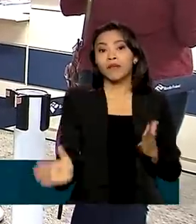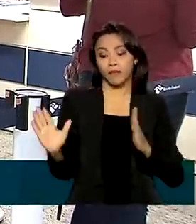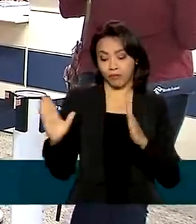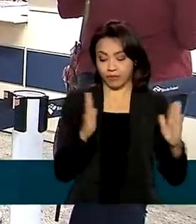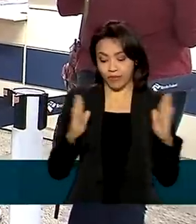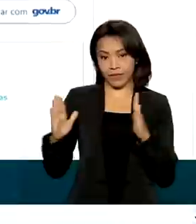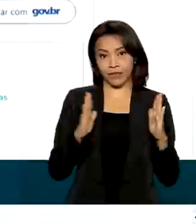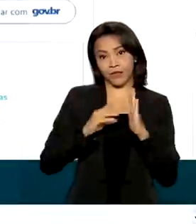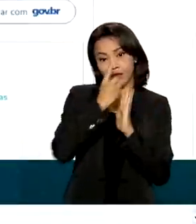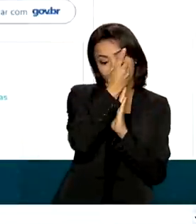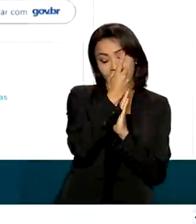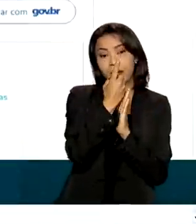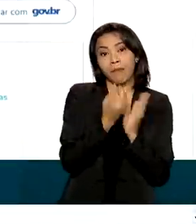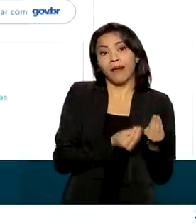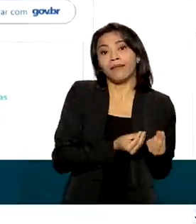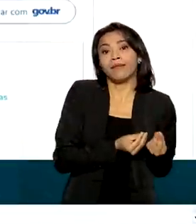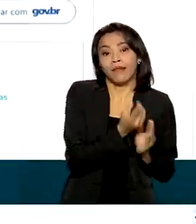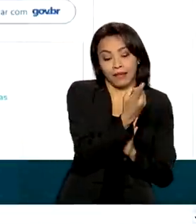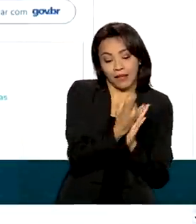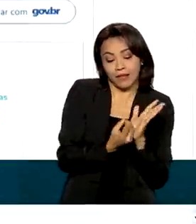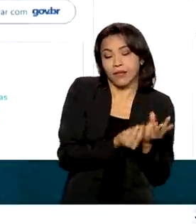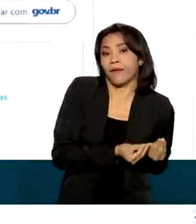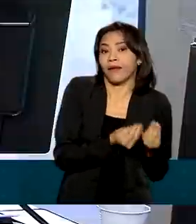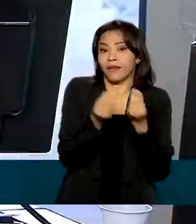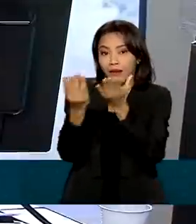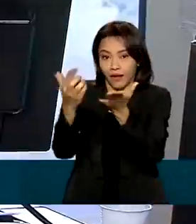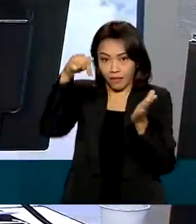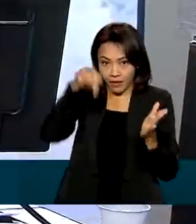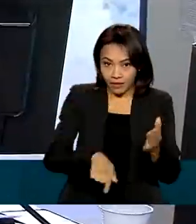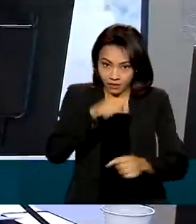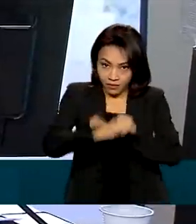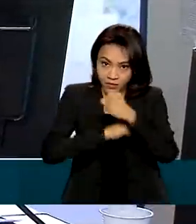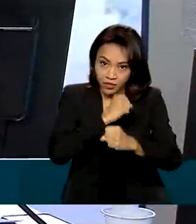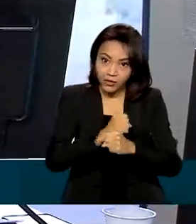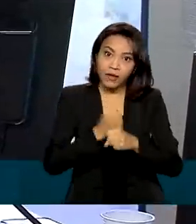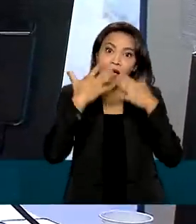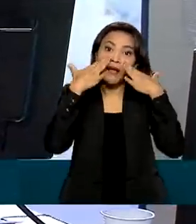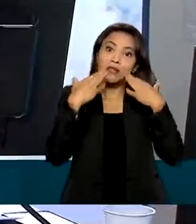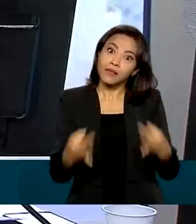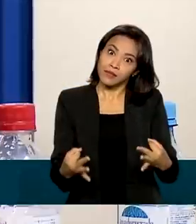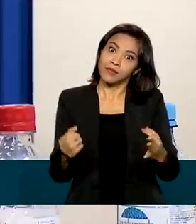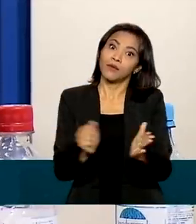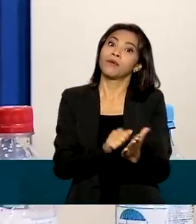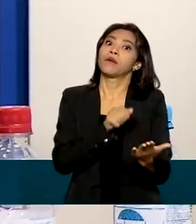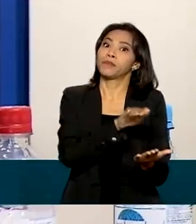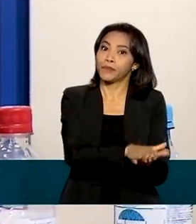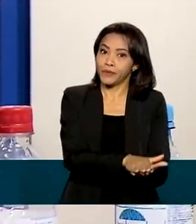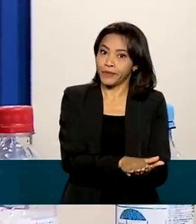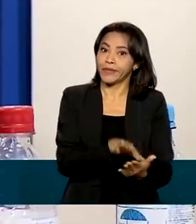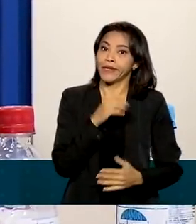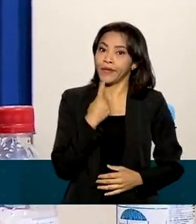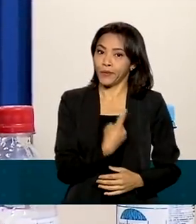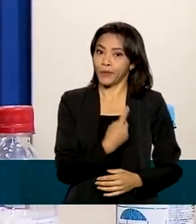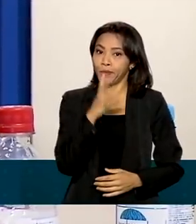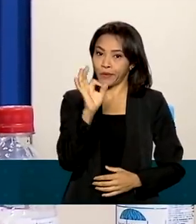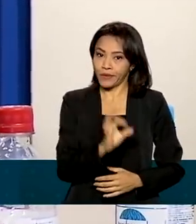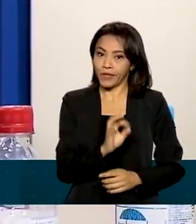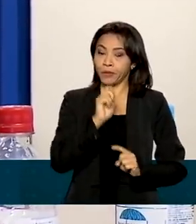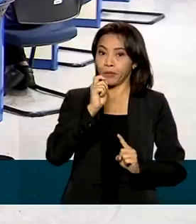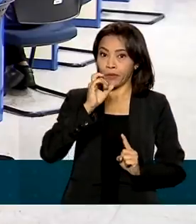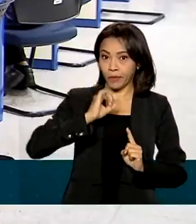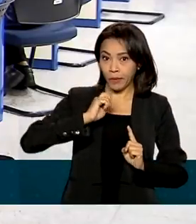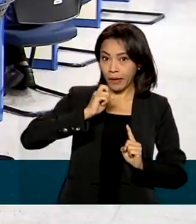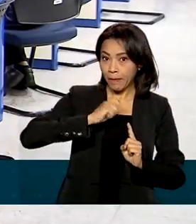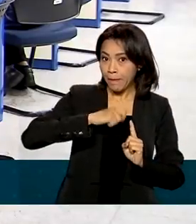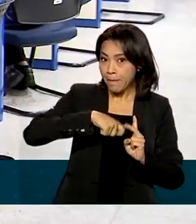entrega da declaração do Imposto de Renda 2022 deve ficar atento agora à multa, que é de 1% ao mês sobre o